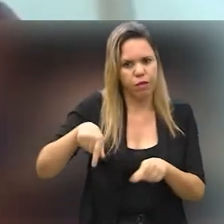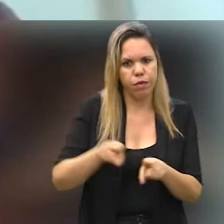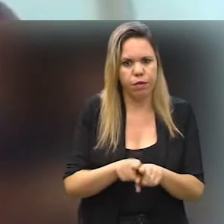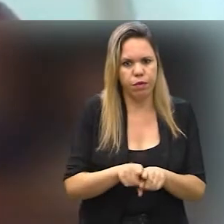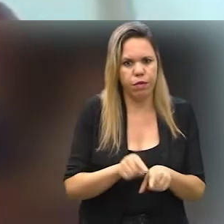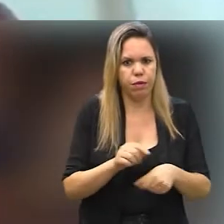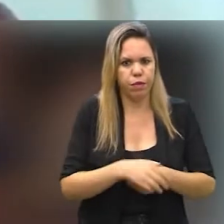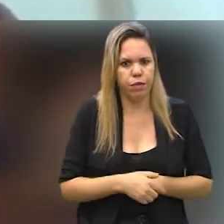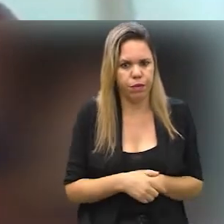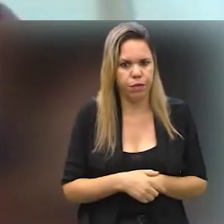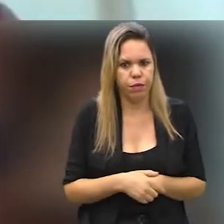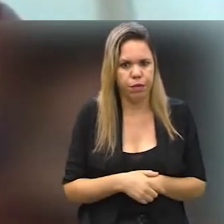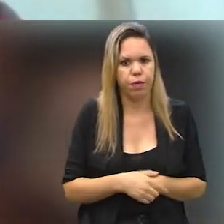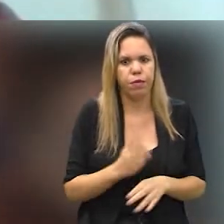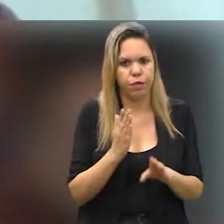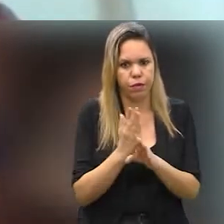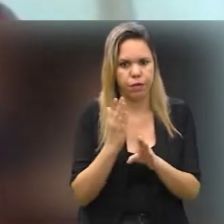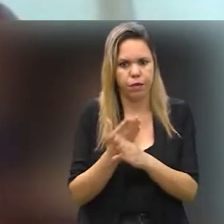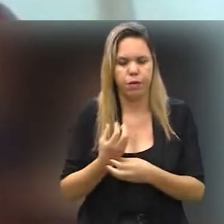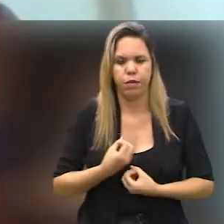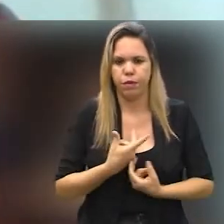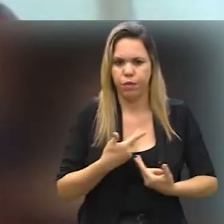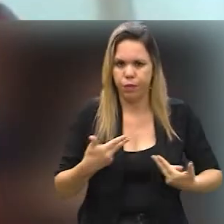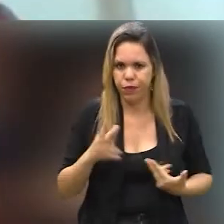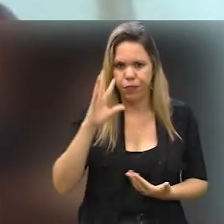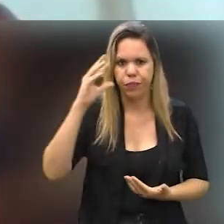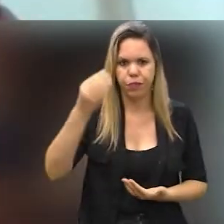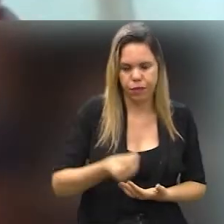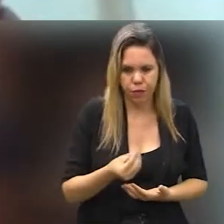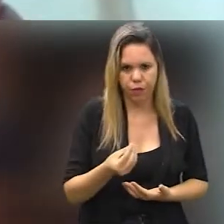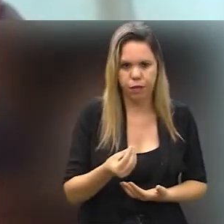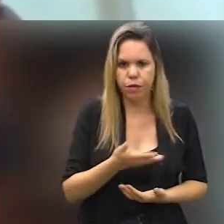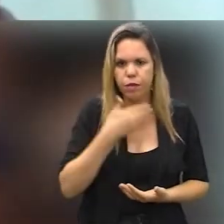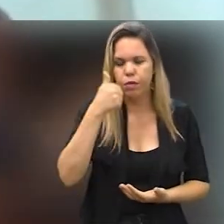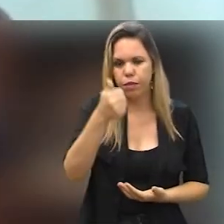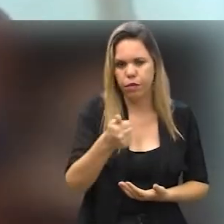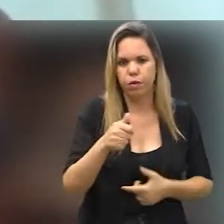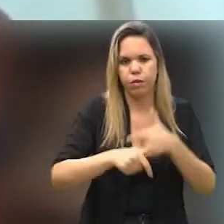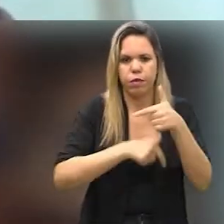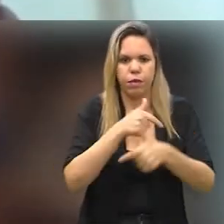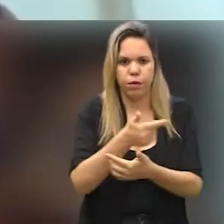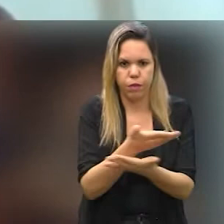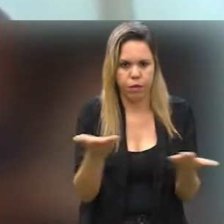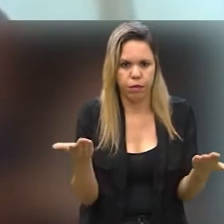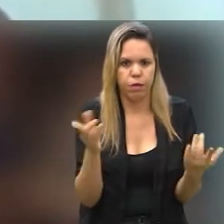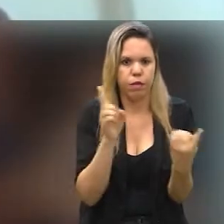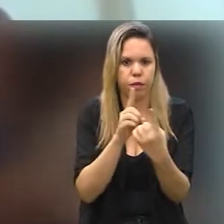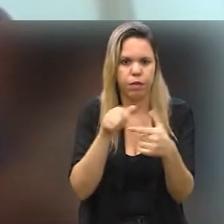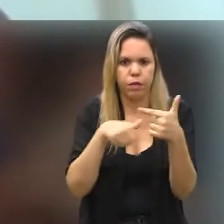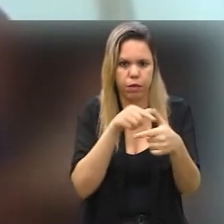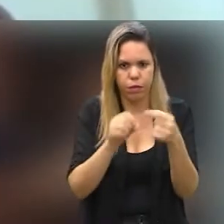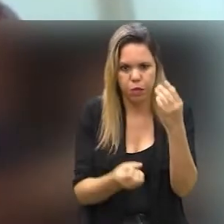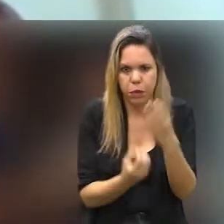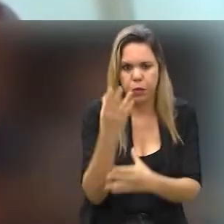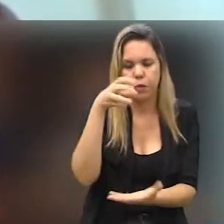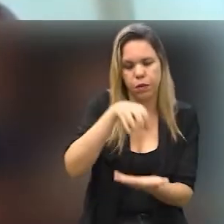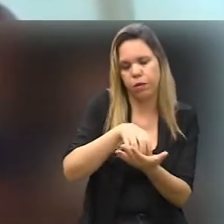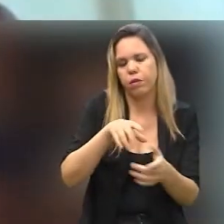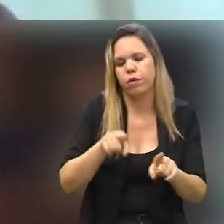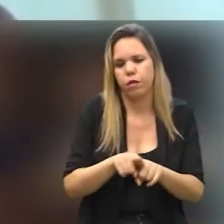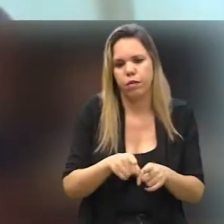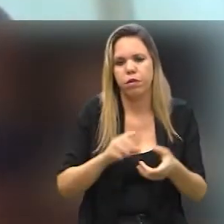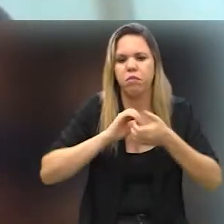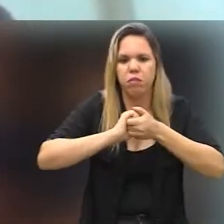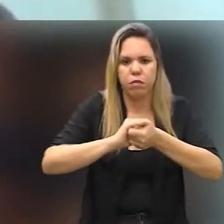procurei aqui também colher as informações, compreender melhor o trabalho, o serviço que está sendo